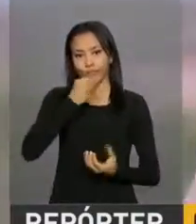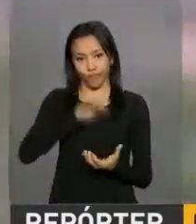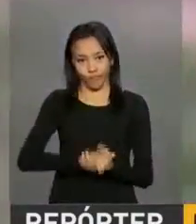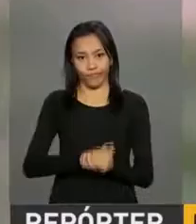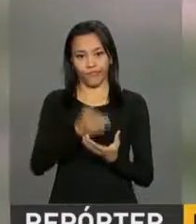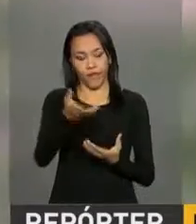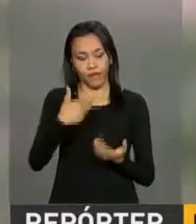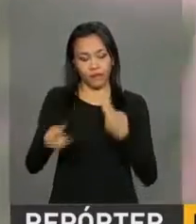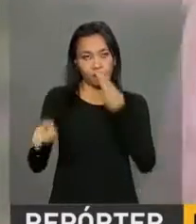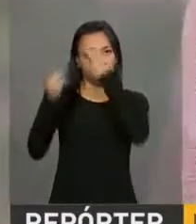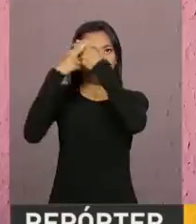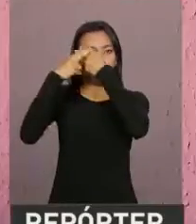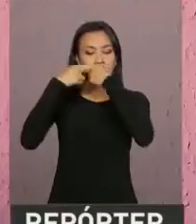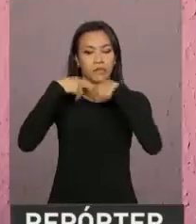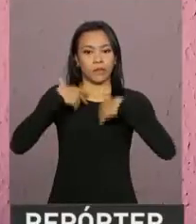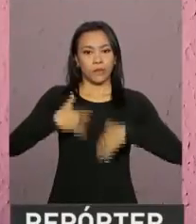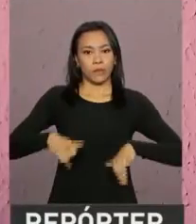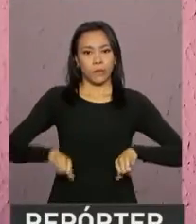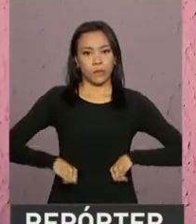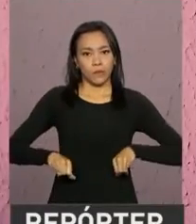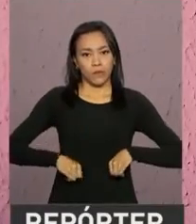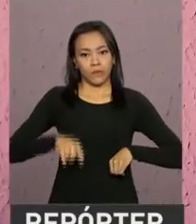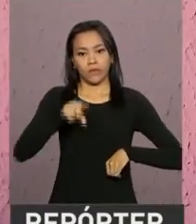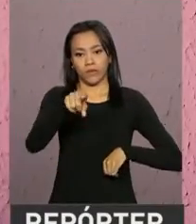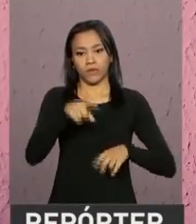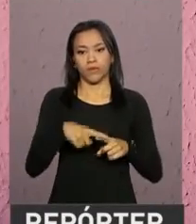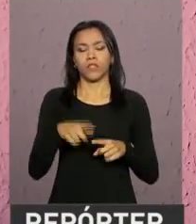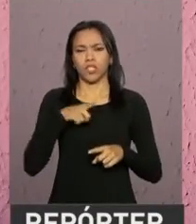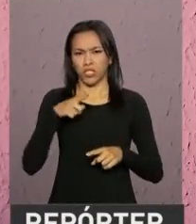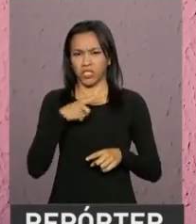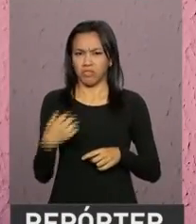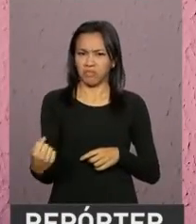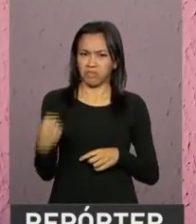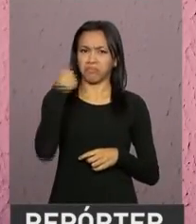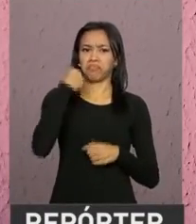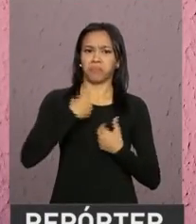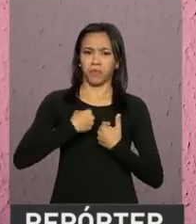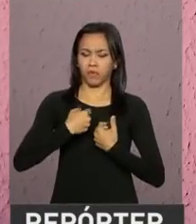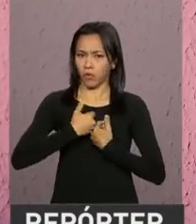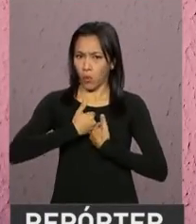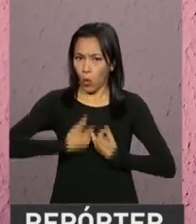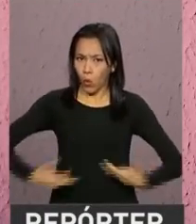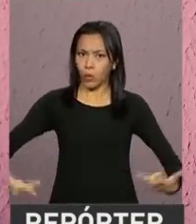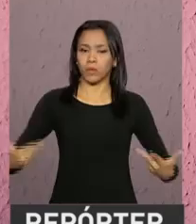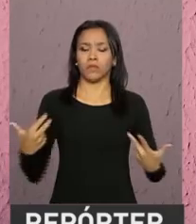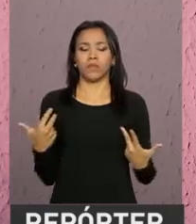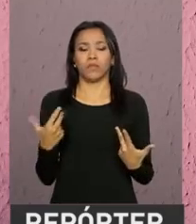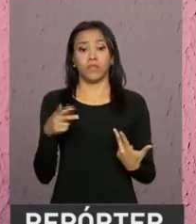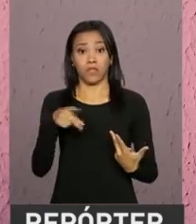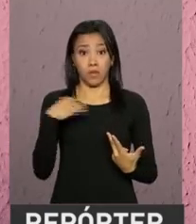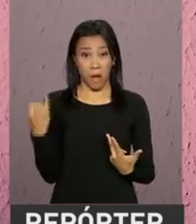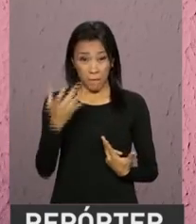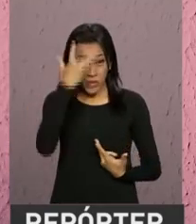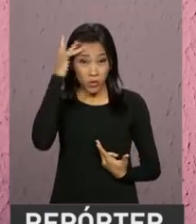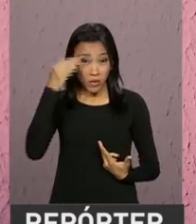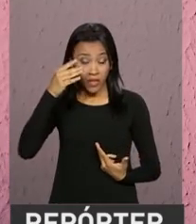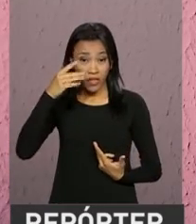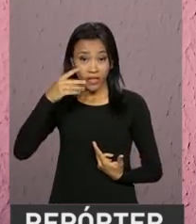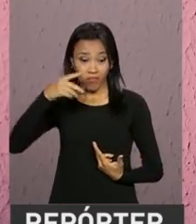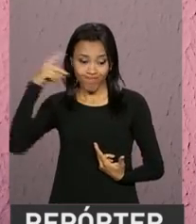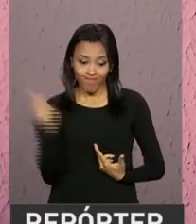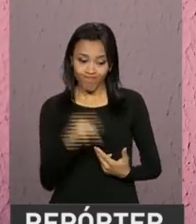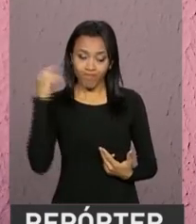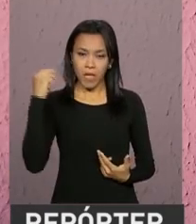ainda trazem sofrimento. Eu tive lesões, eu tive sequelas disso. Então, a importância de uma pessoa que apanha no primeiro dia,